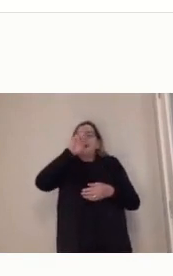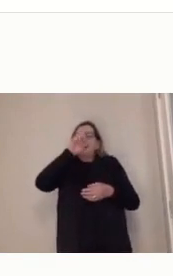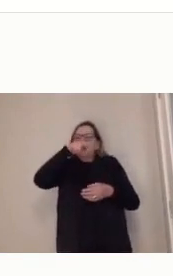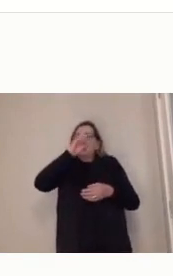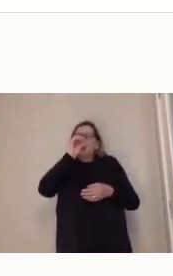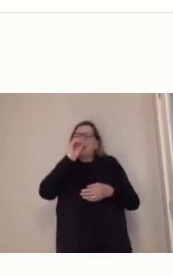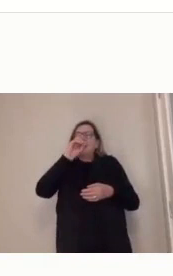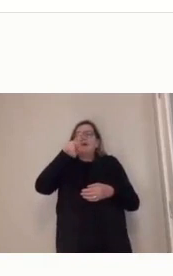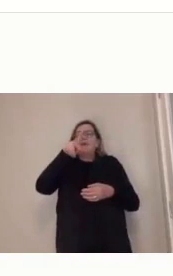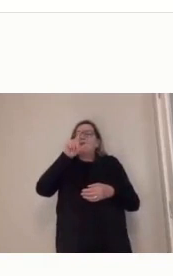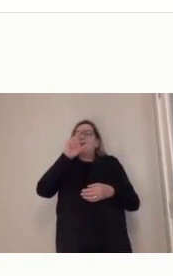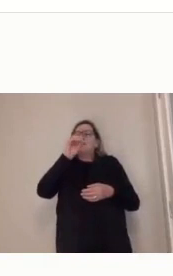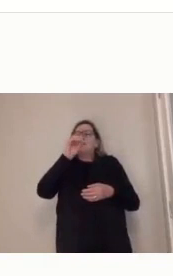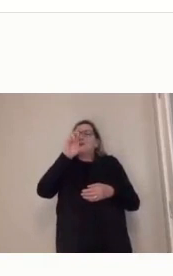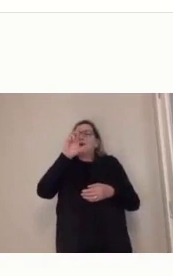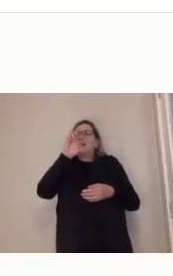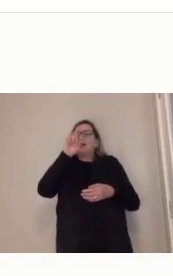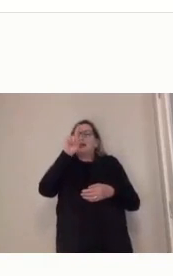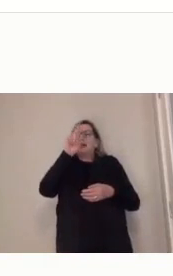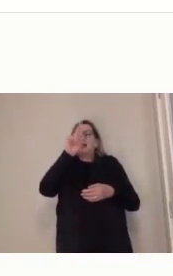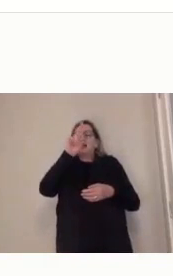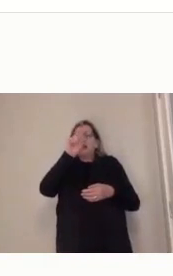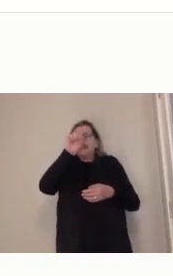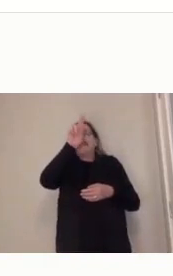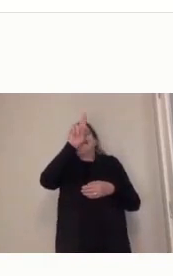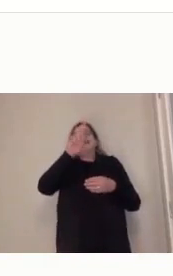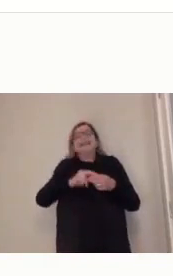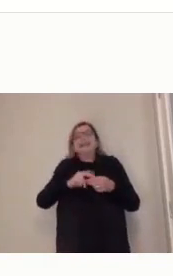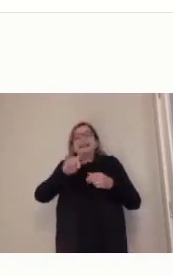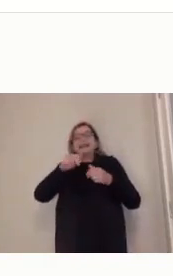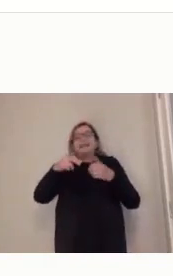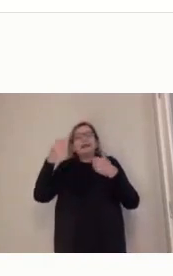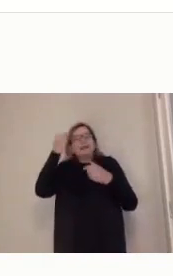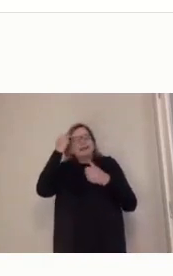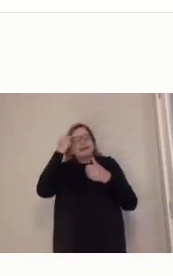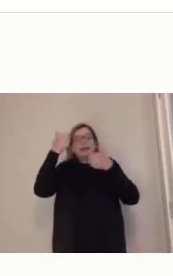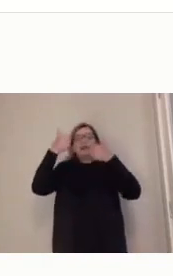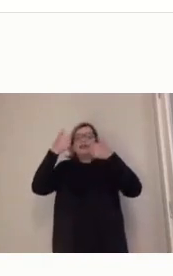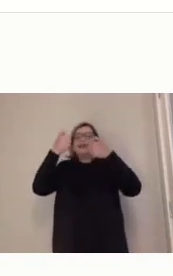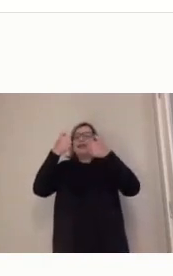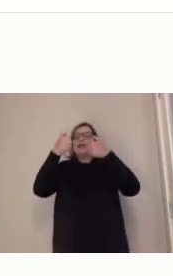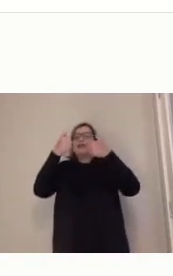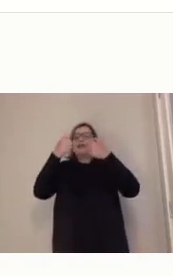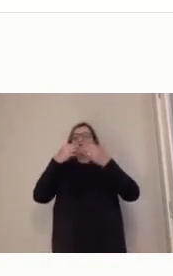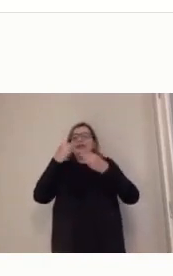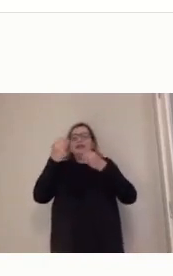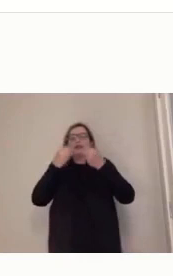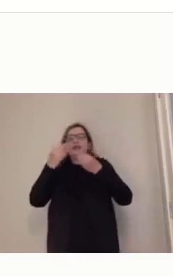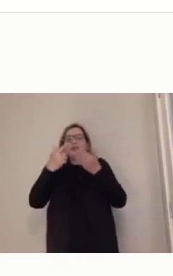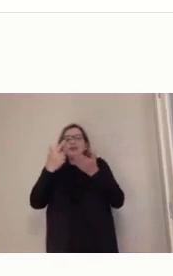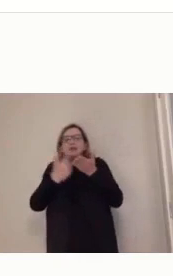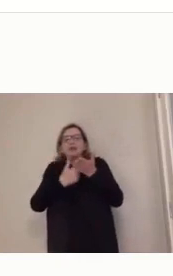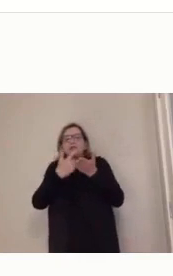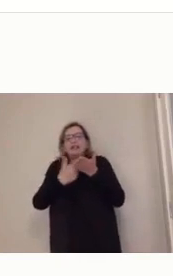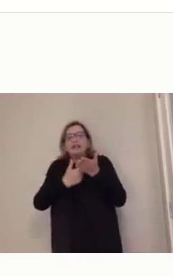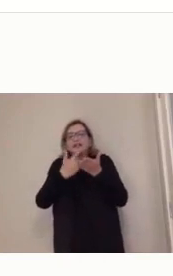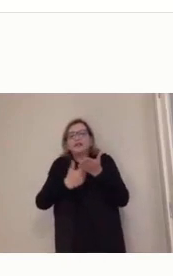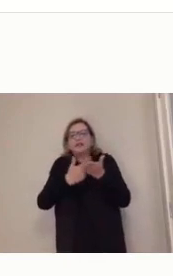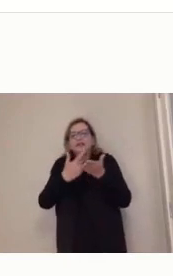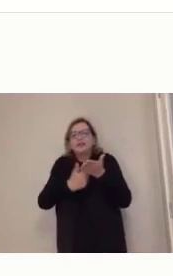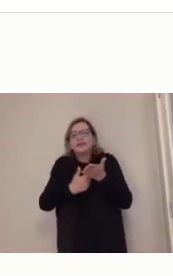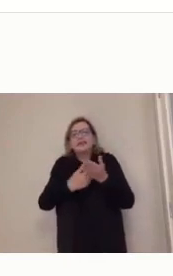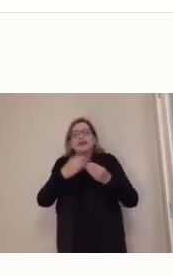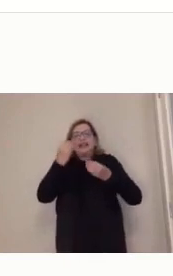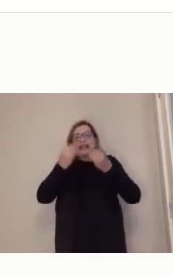dizer várias coisas neste livro e eu vou me pedir perdão a ele por ser simplista na minha análise,